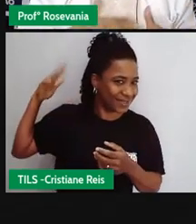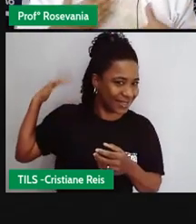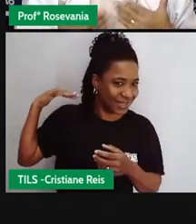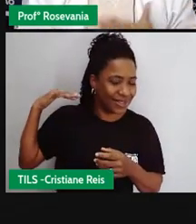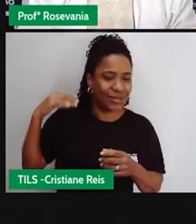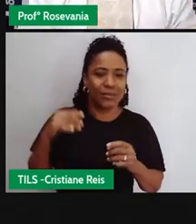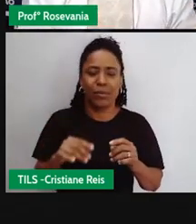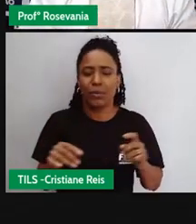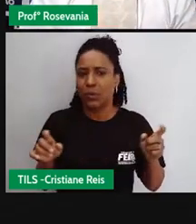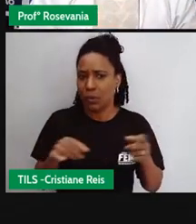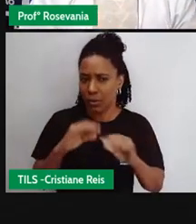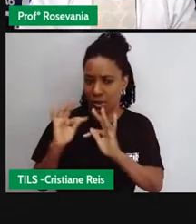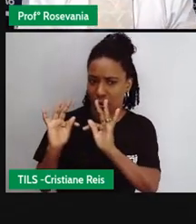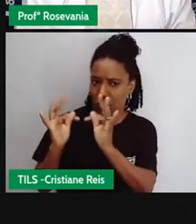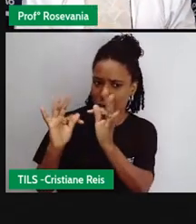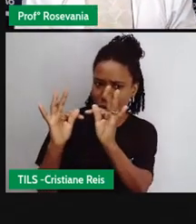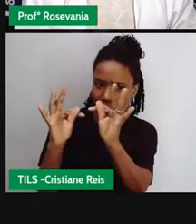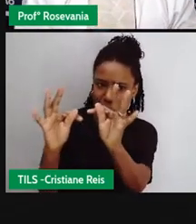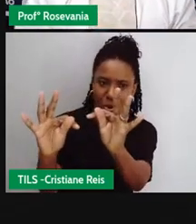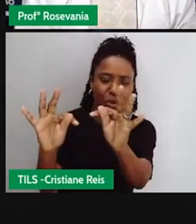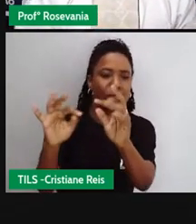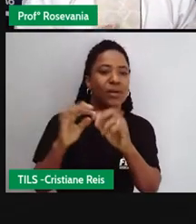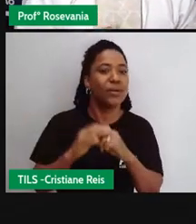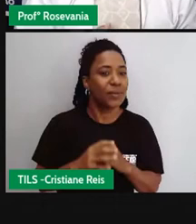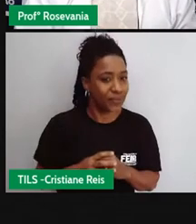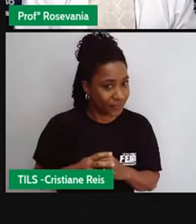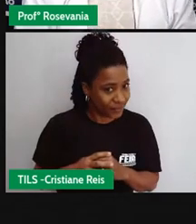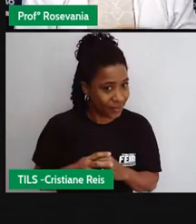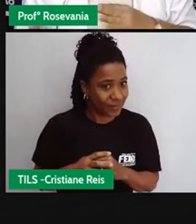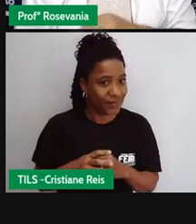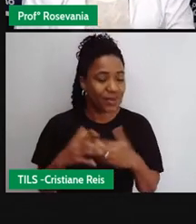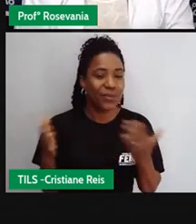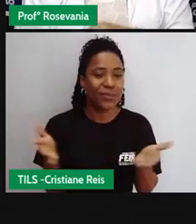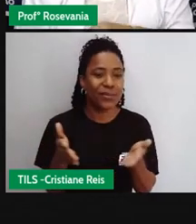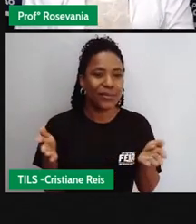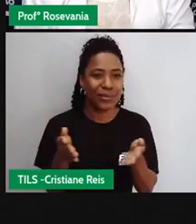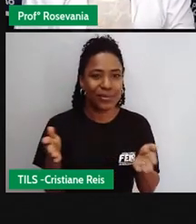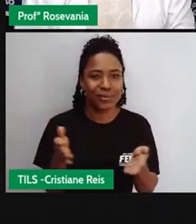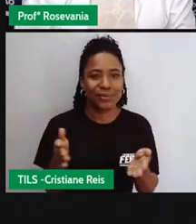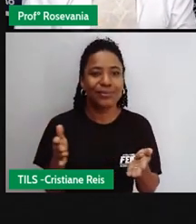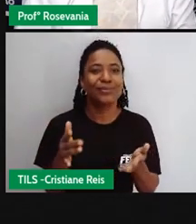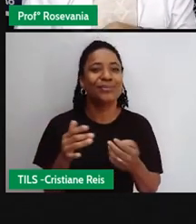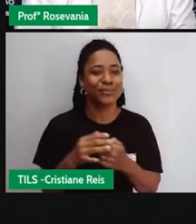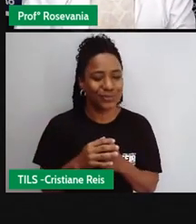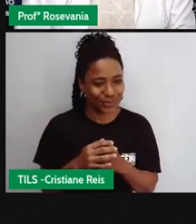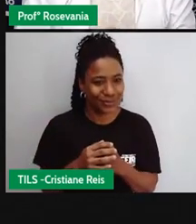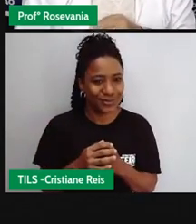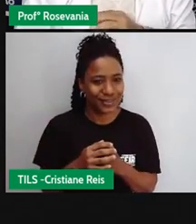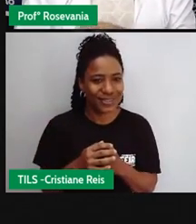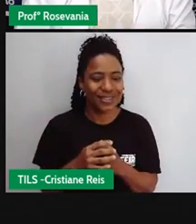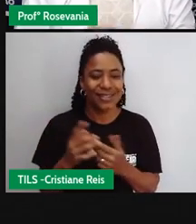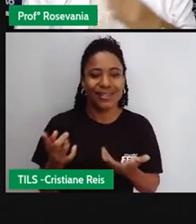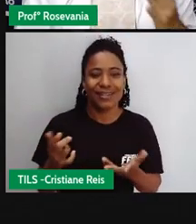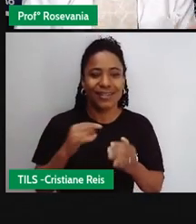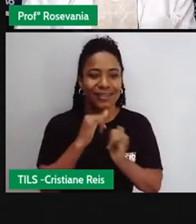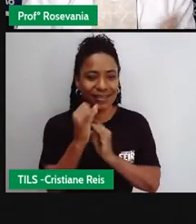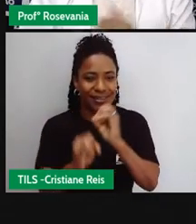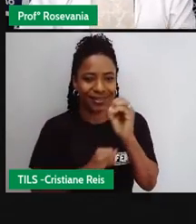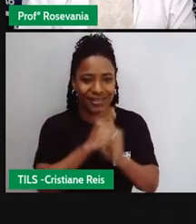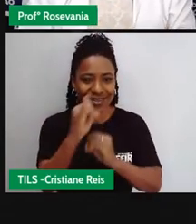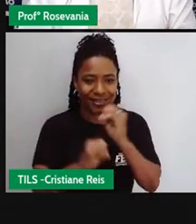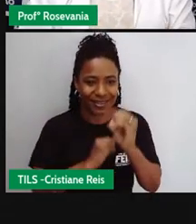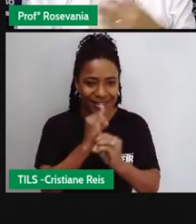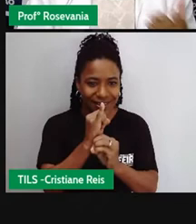desenvolvendo tecnologias mais compactas e hoje praticamente a gente carrega também nessas a internet no